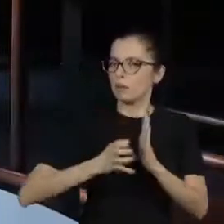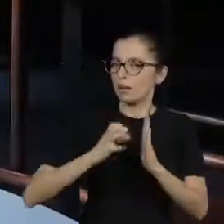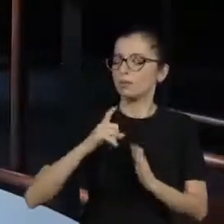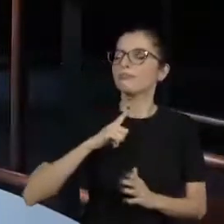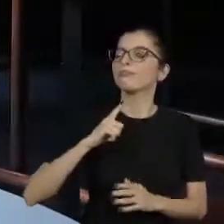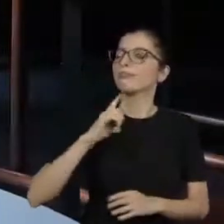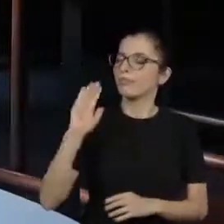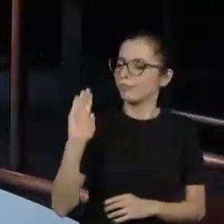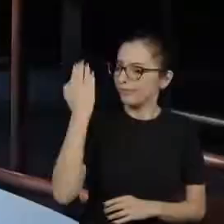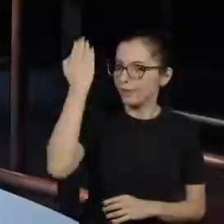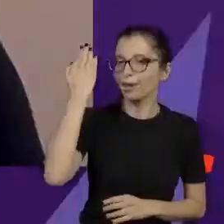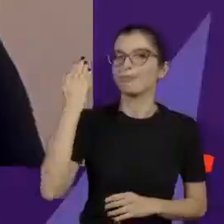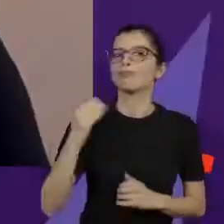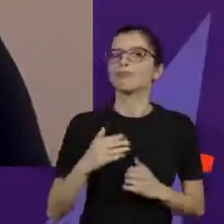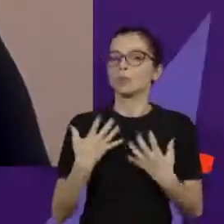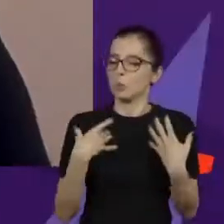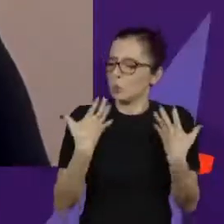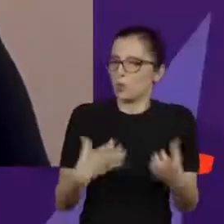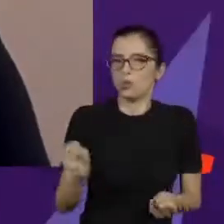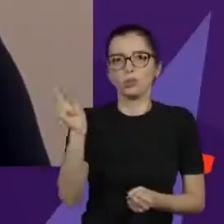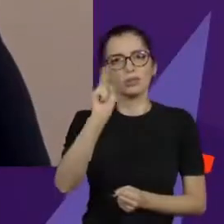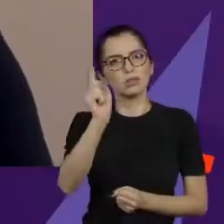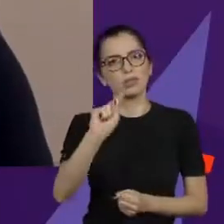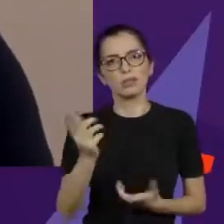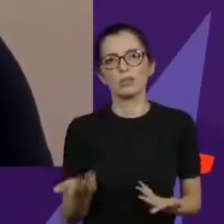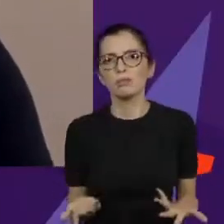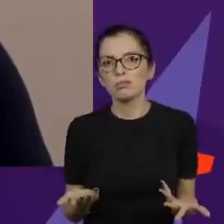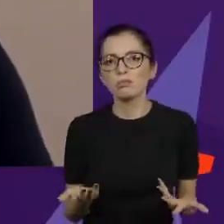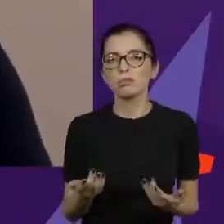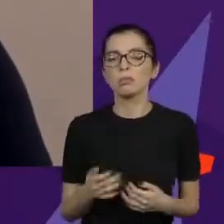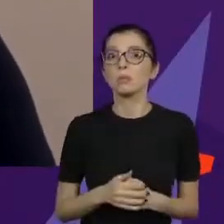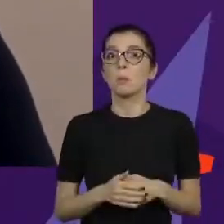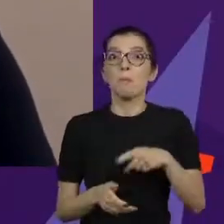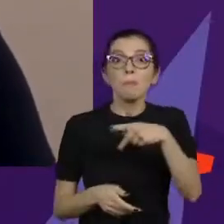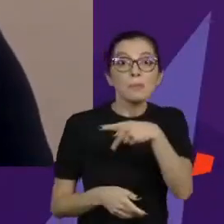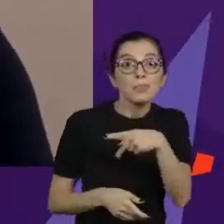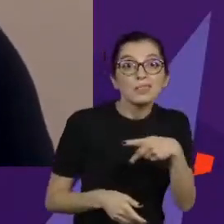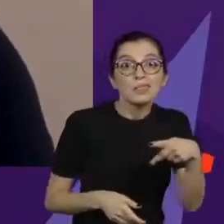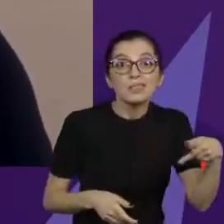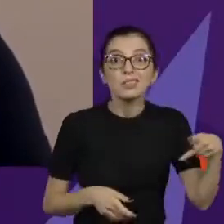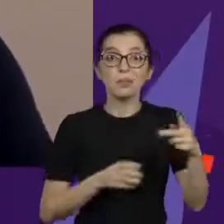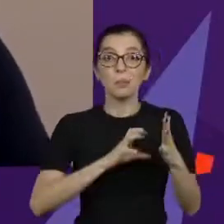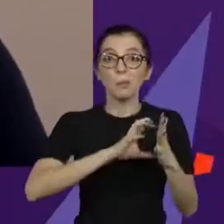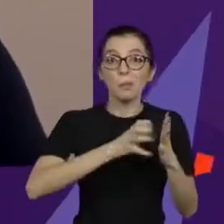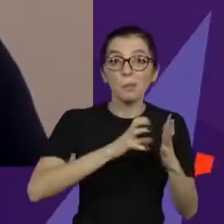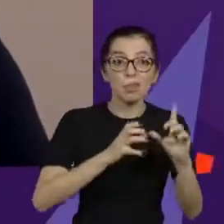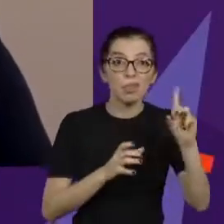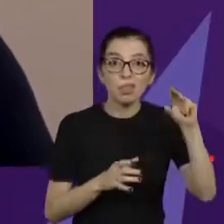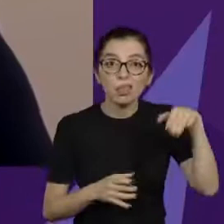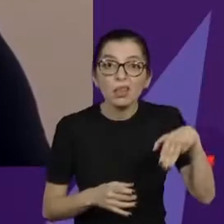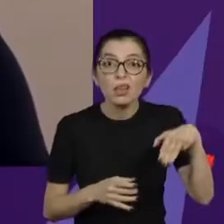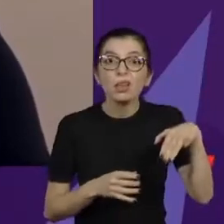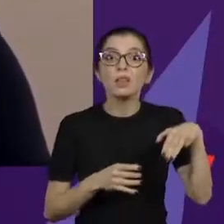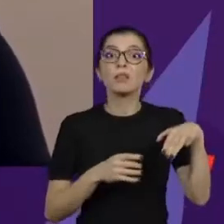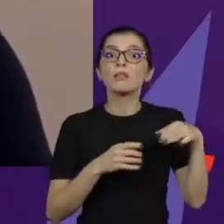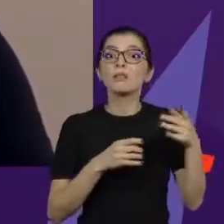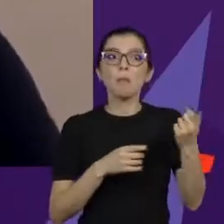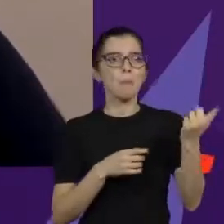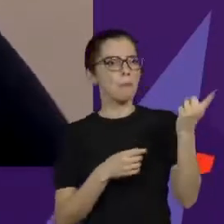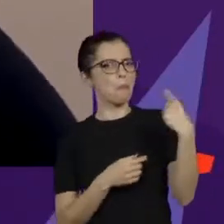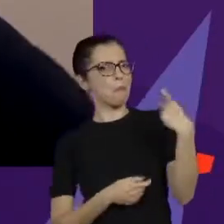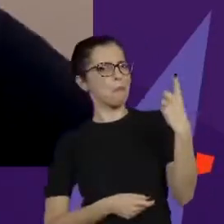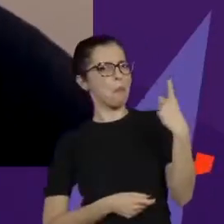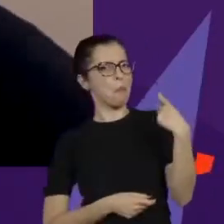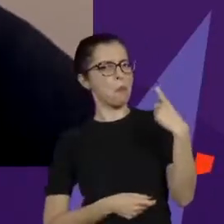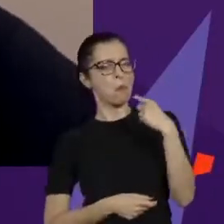é uma coisa inaceitável. Ele jogou um jogo onde ele me pedia para fazer alguns movimentos que eu fazia